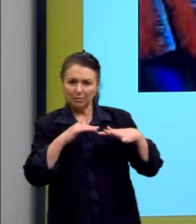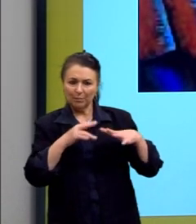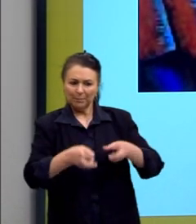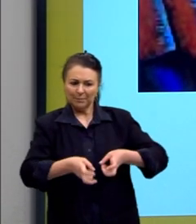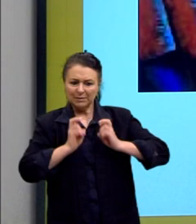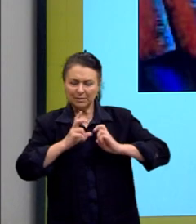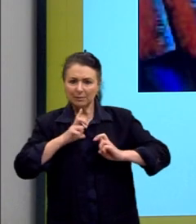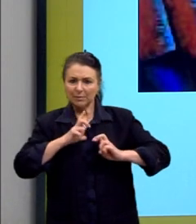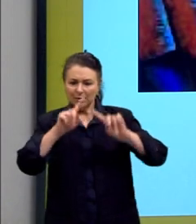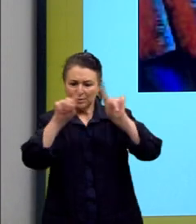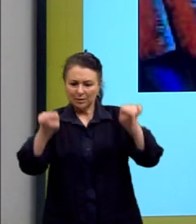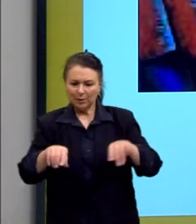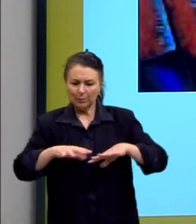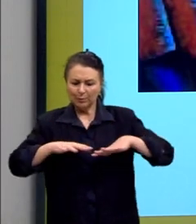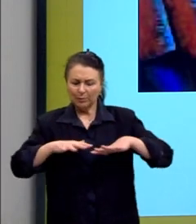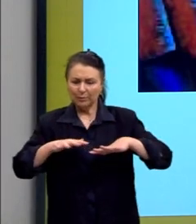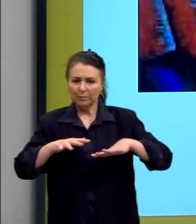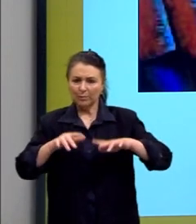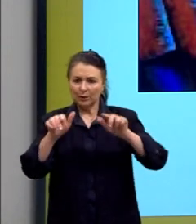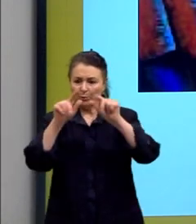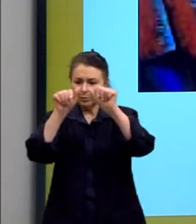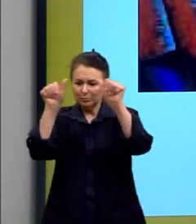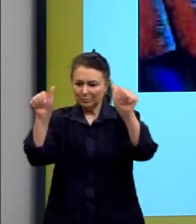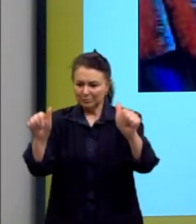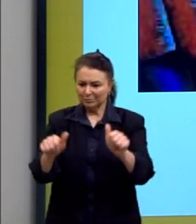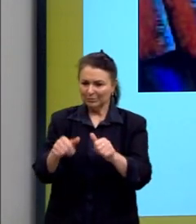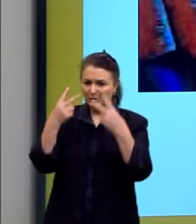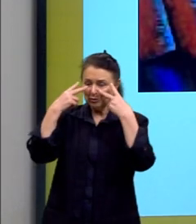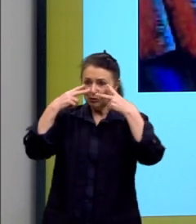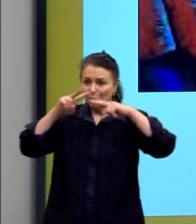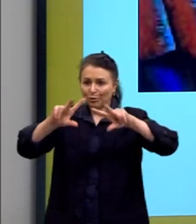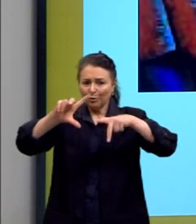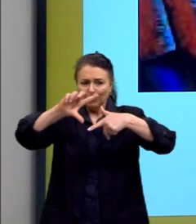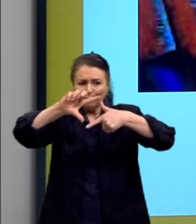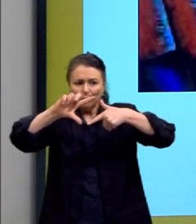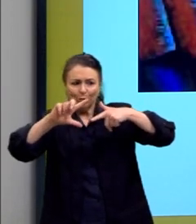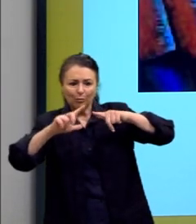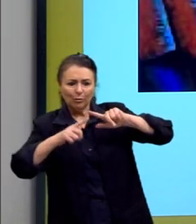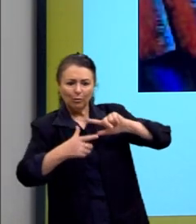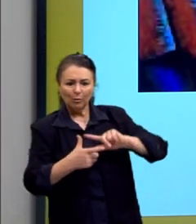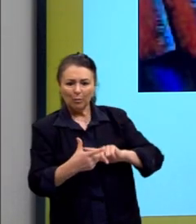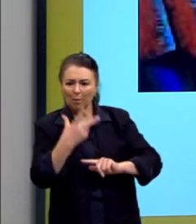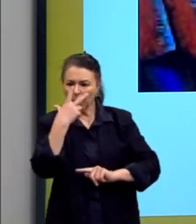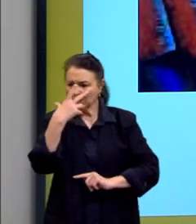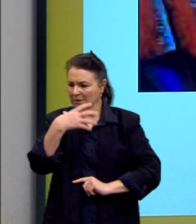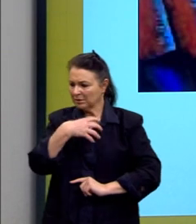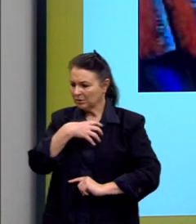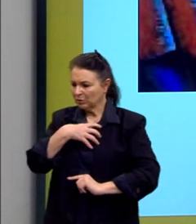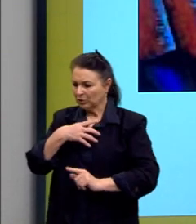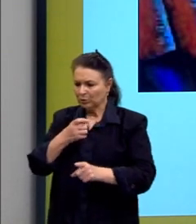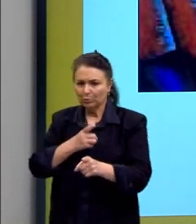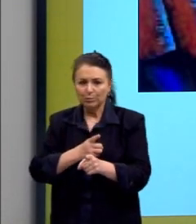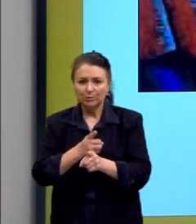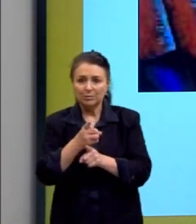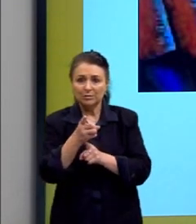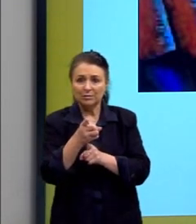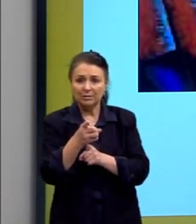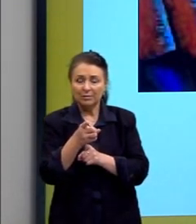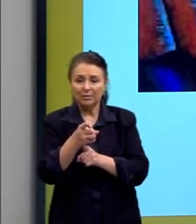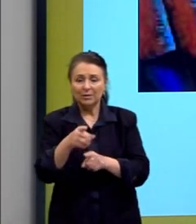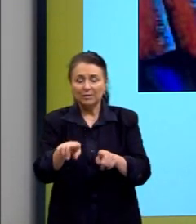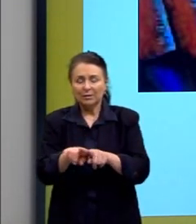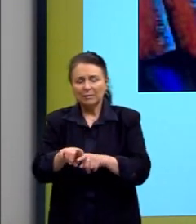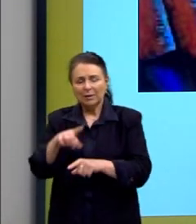nessas obras. Você enxerga formas que dão sentido e direção. Você